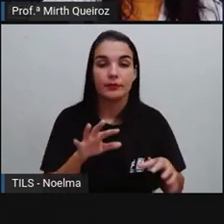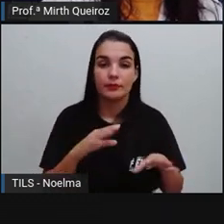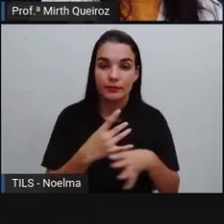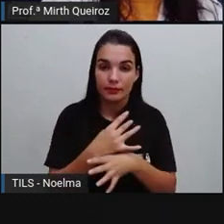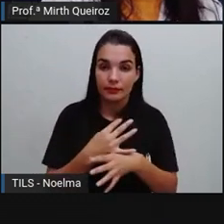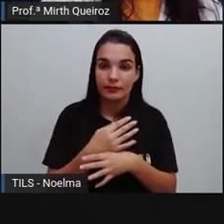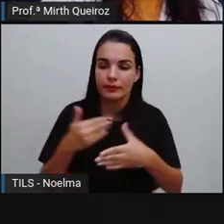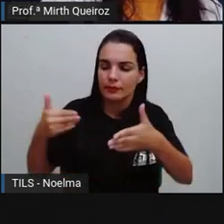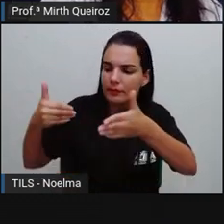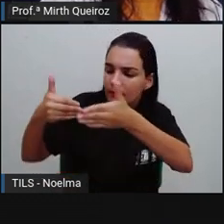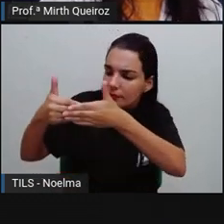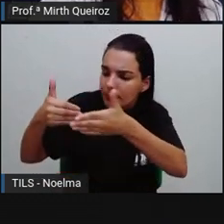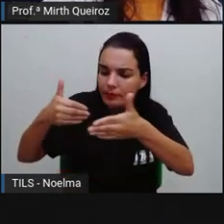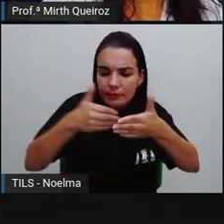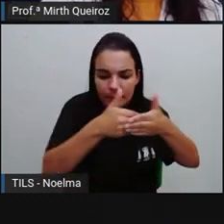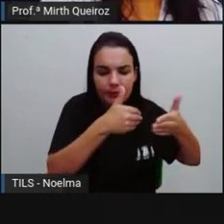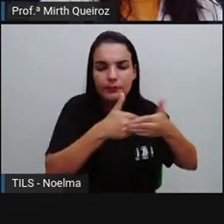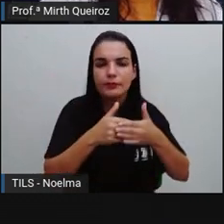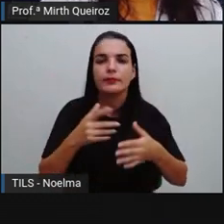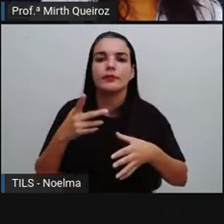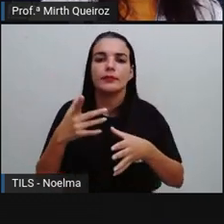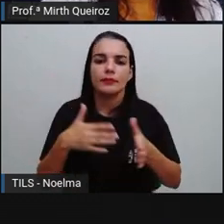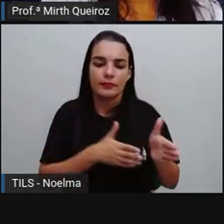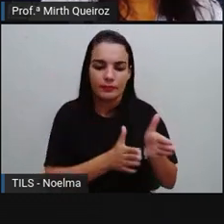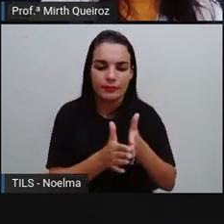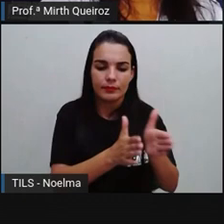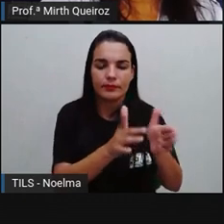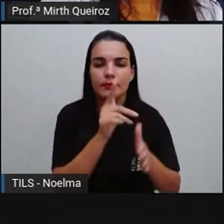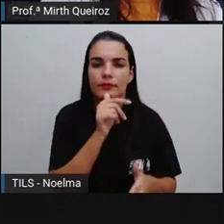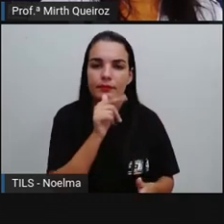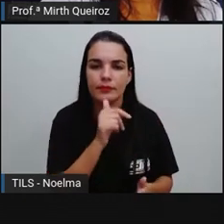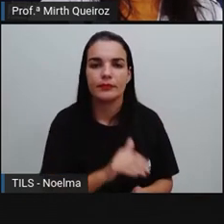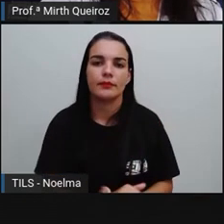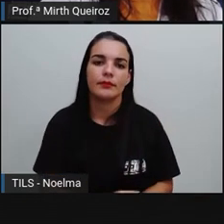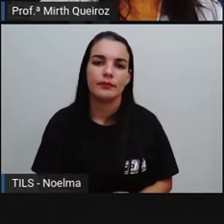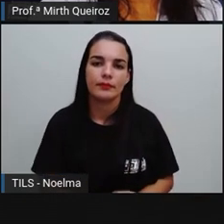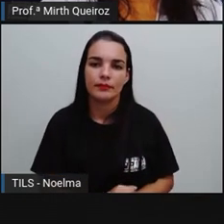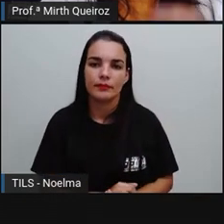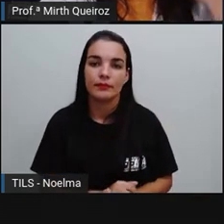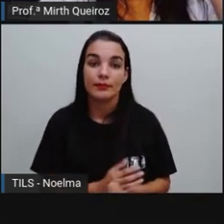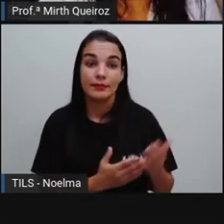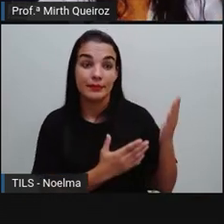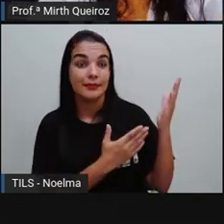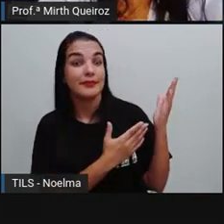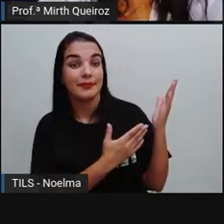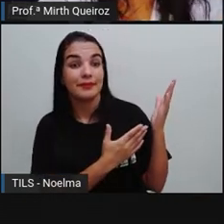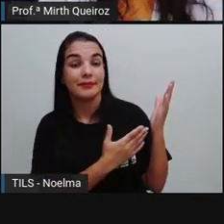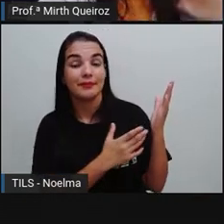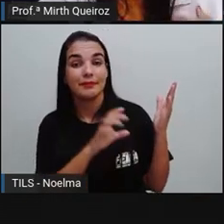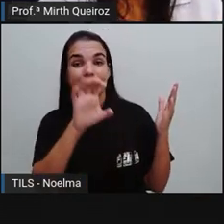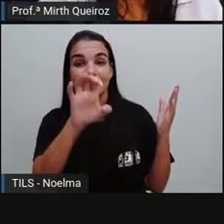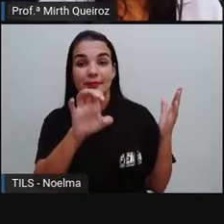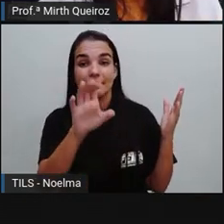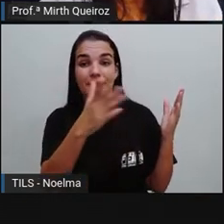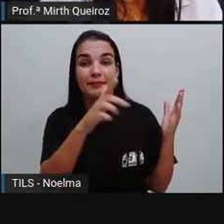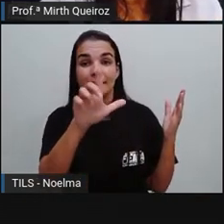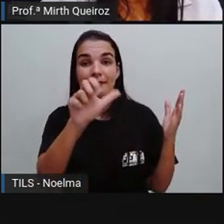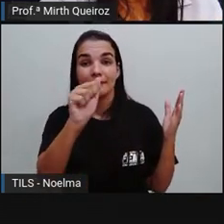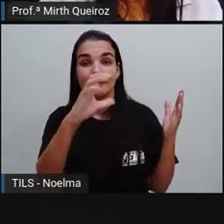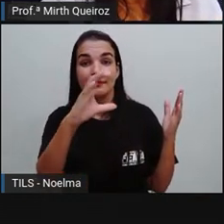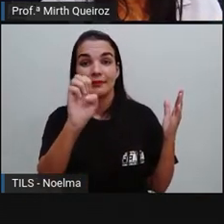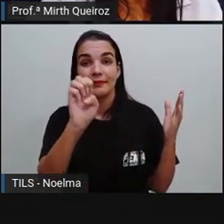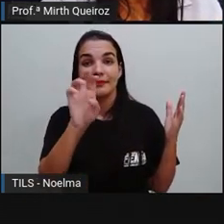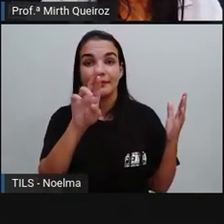elas vão se formando próximo ao local onde tem água. aqui nós temos o elevador Lacerda